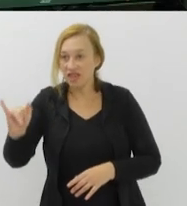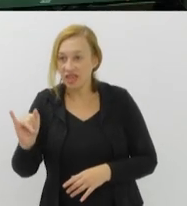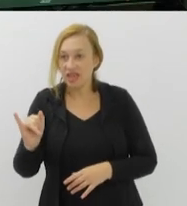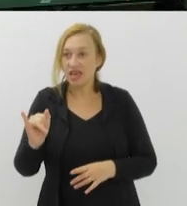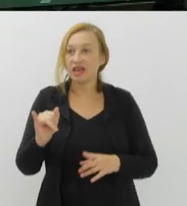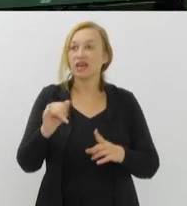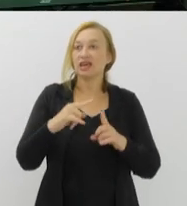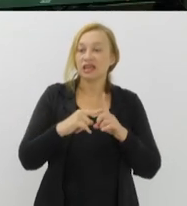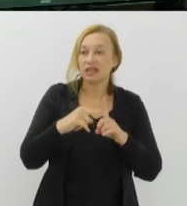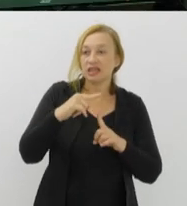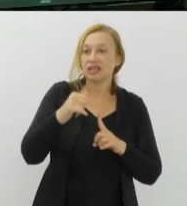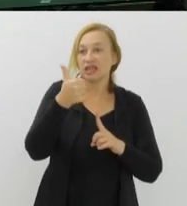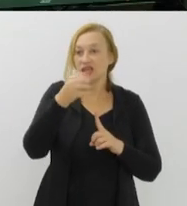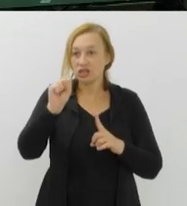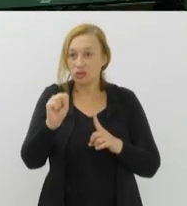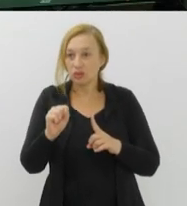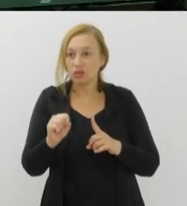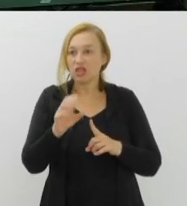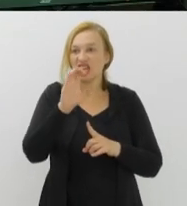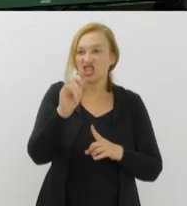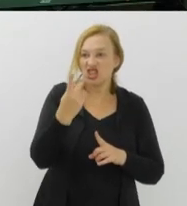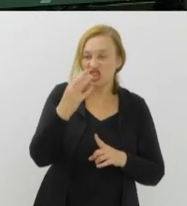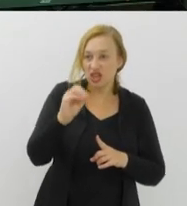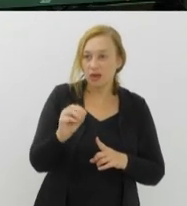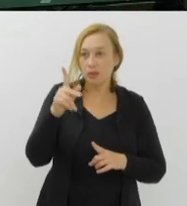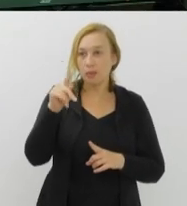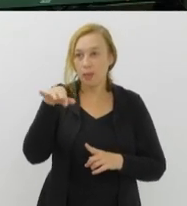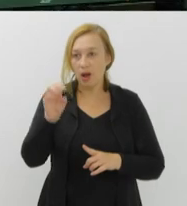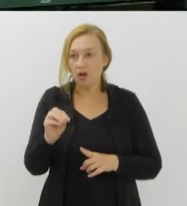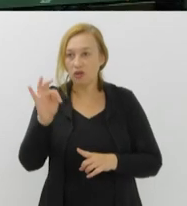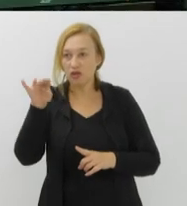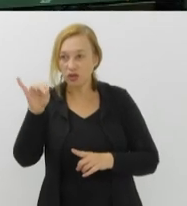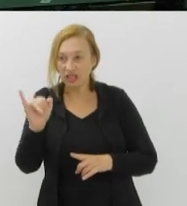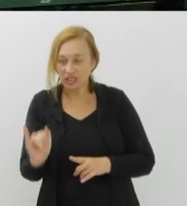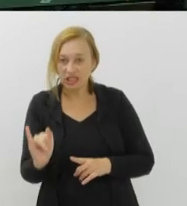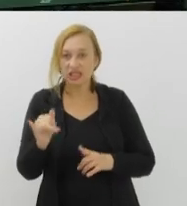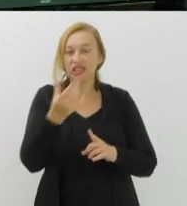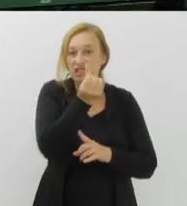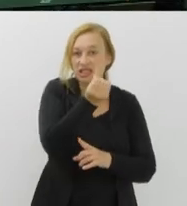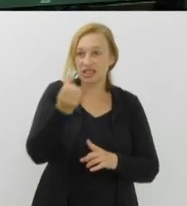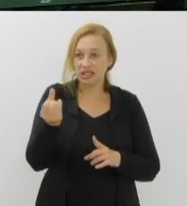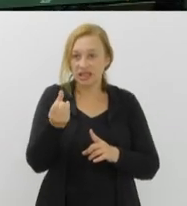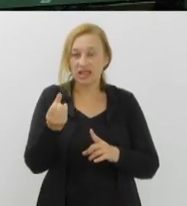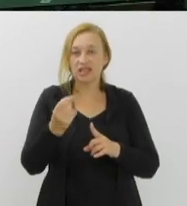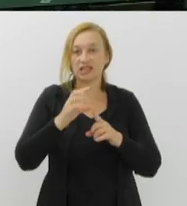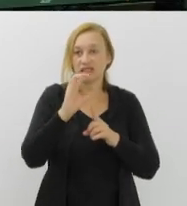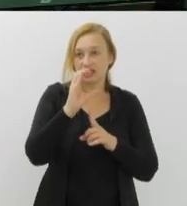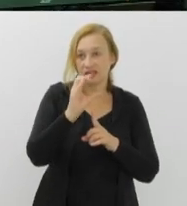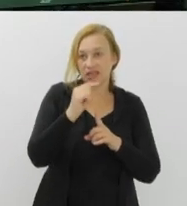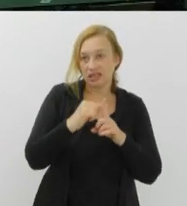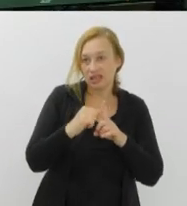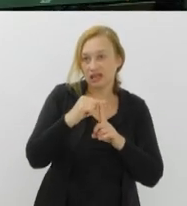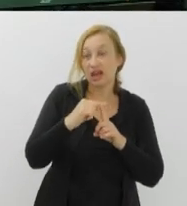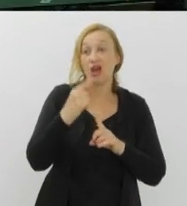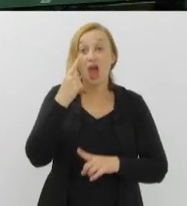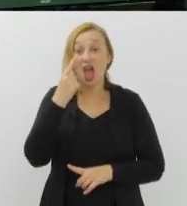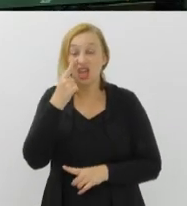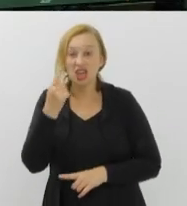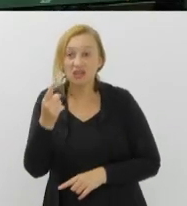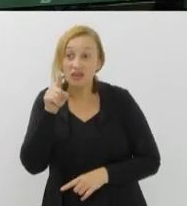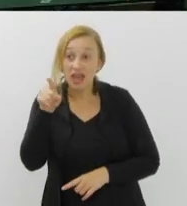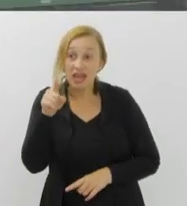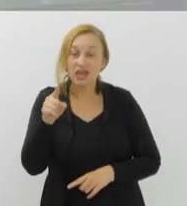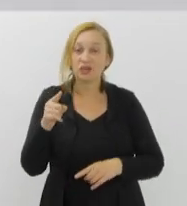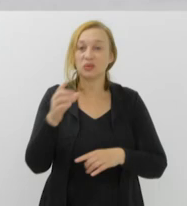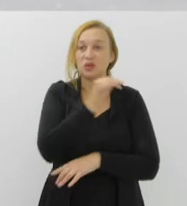Paulo de Fronten, nublado, 16 graus nesse momento. Vamos ver agora imagens aqui do Rio de Janeiro. Você vê a Baía de Guanabara, a Ilha